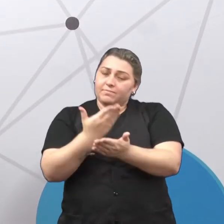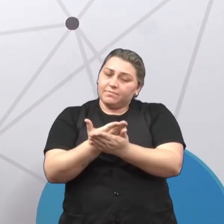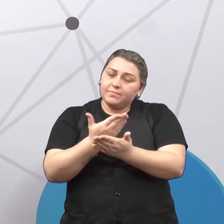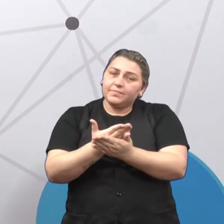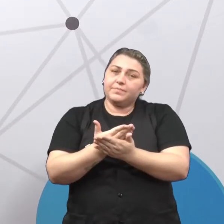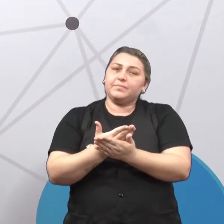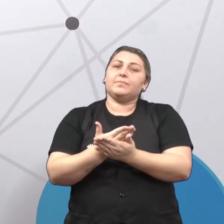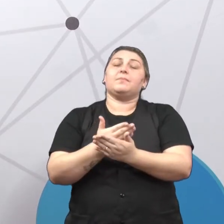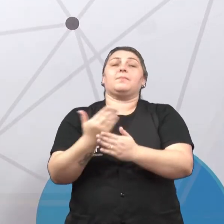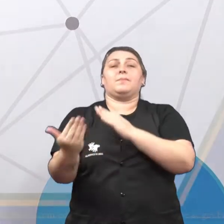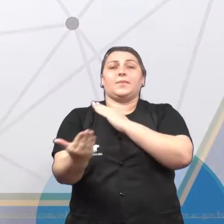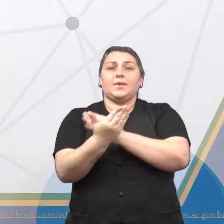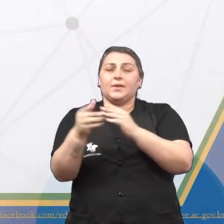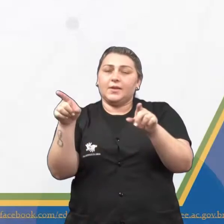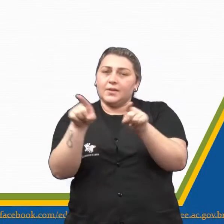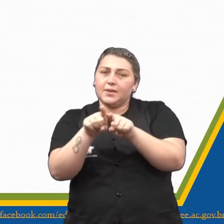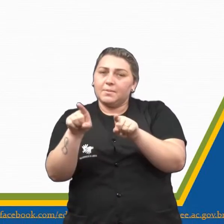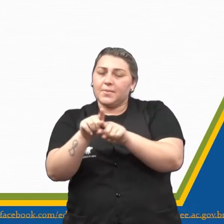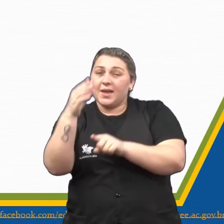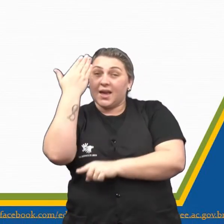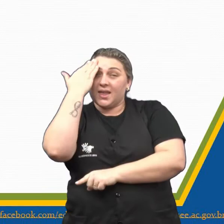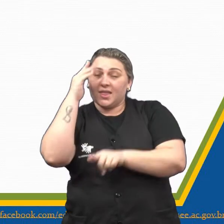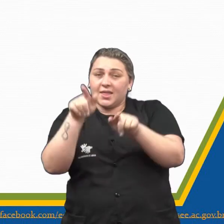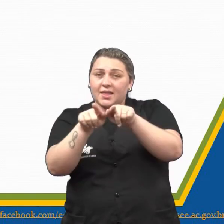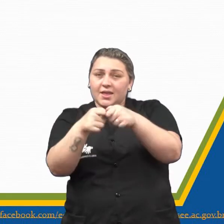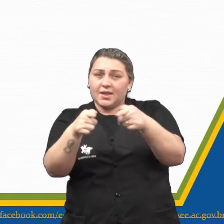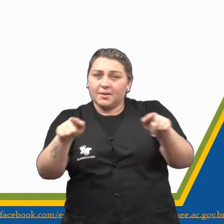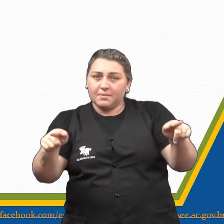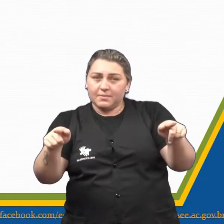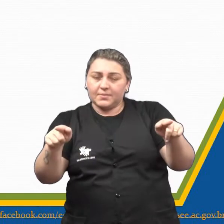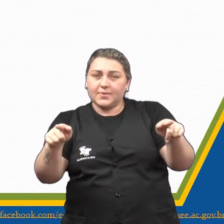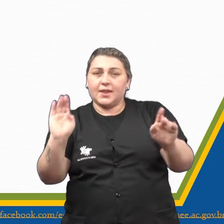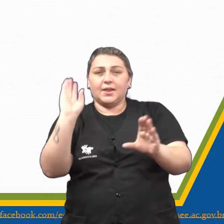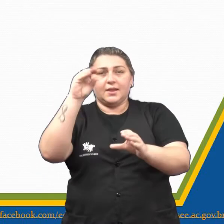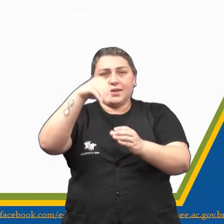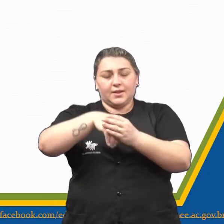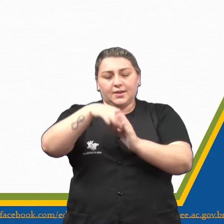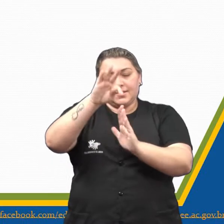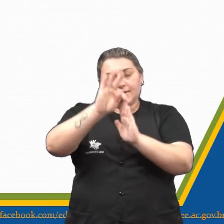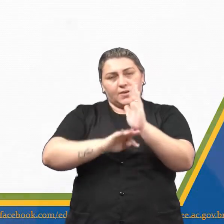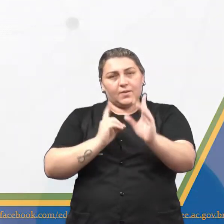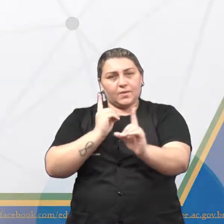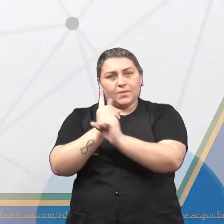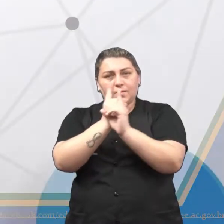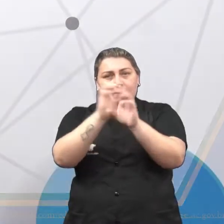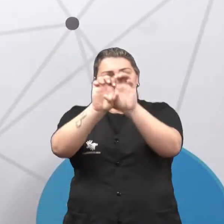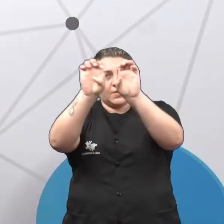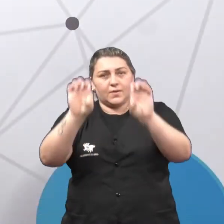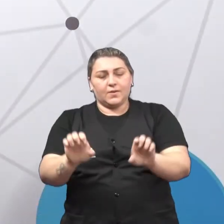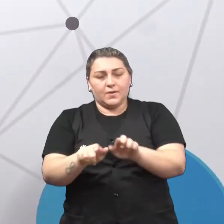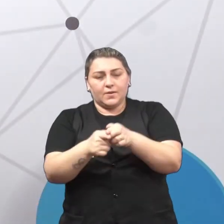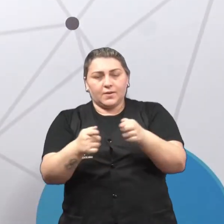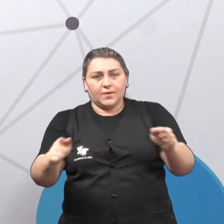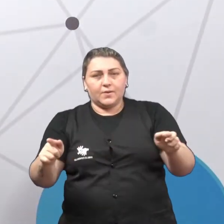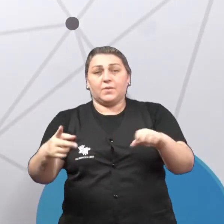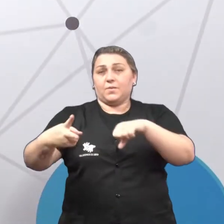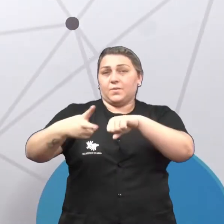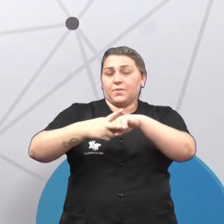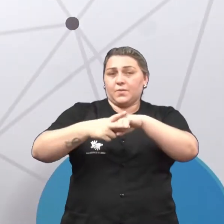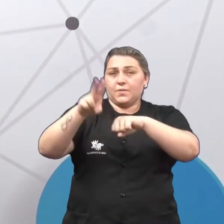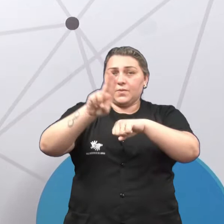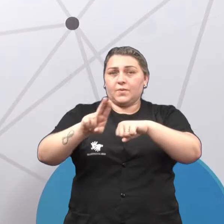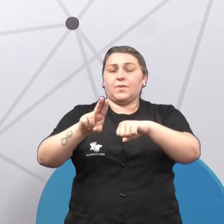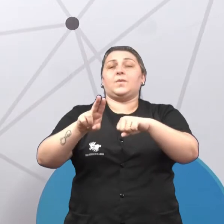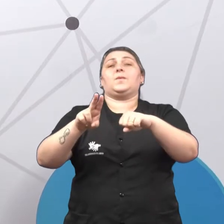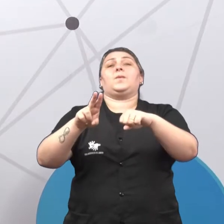me ajuda também a compreender a gramática, certo? Então, dentro do texto eu vou encontrar estruturas gramaticais, né? Uso de verbos,